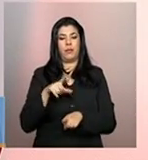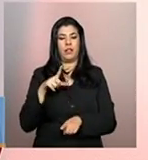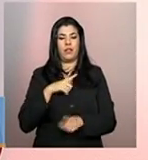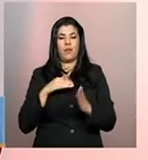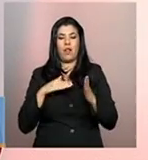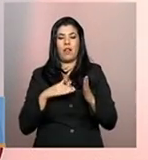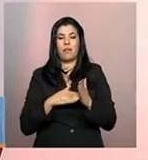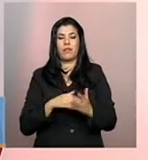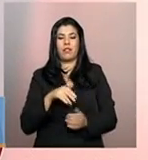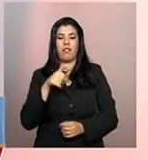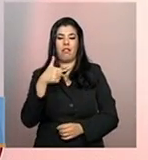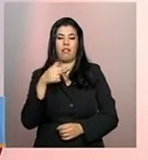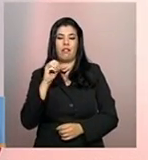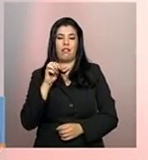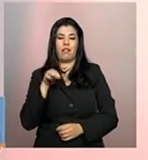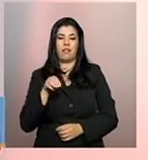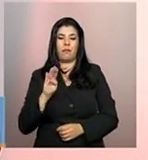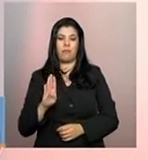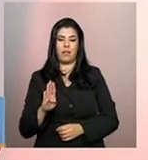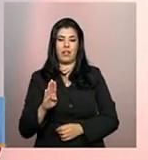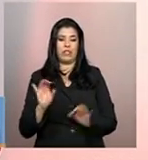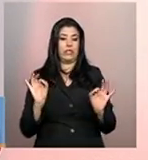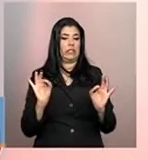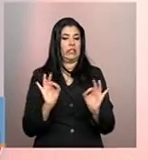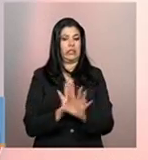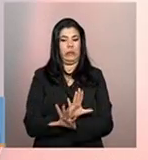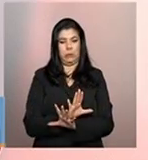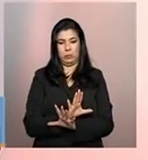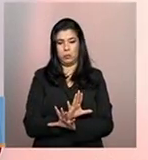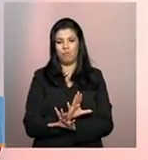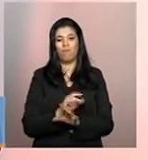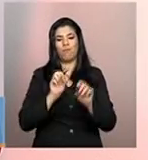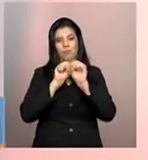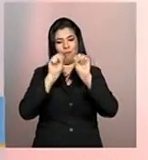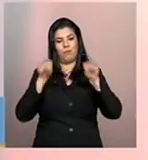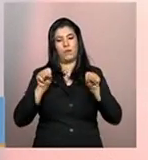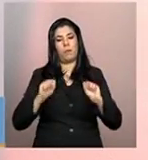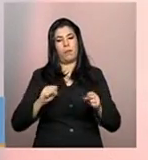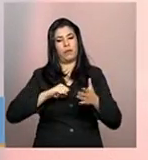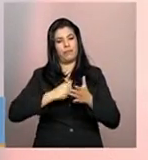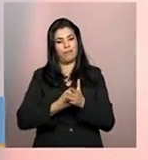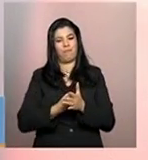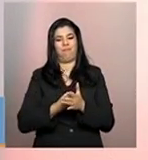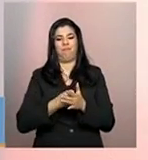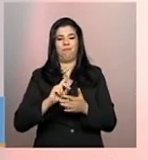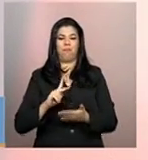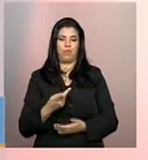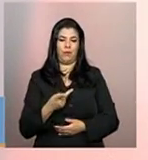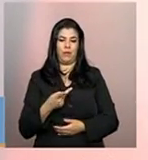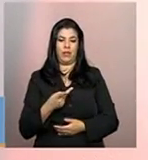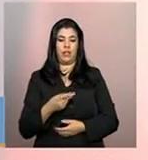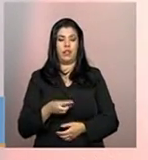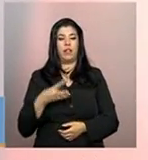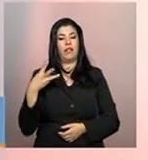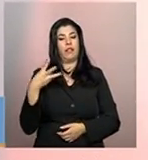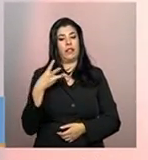máximo, 10 megas. Ultrapassado esse tamanho, o sistema pode apresentar um erro. E uma terceira dica é quanto às